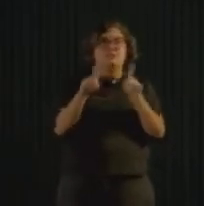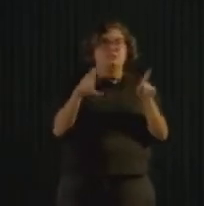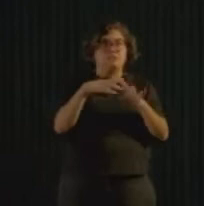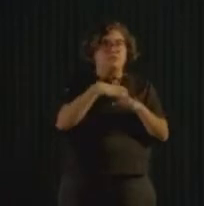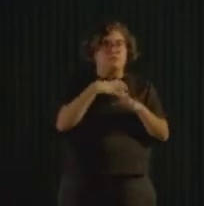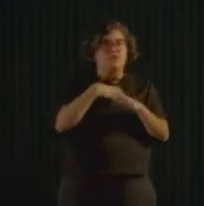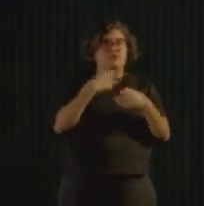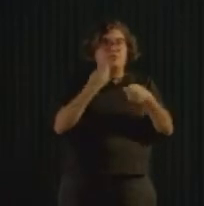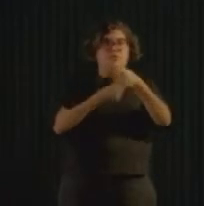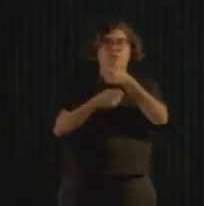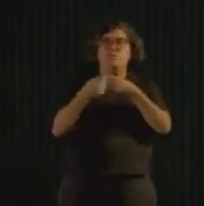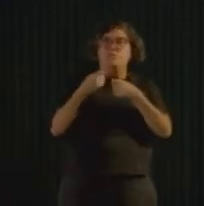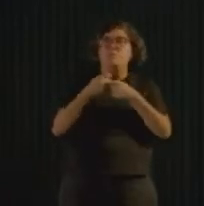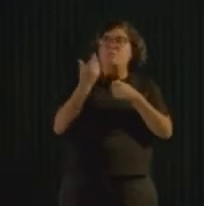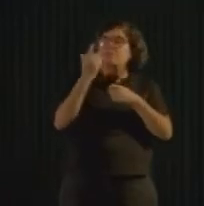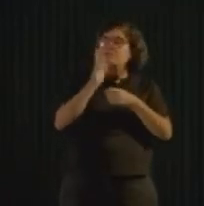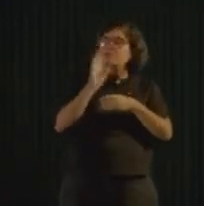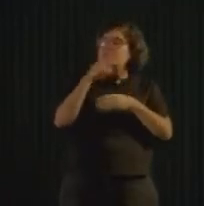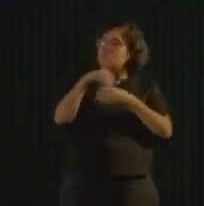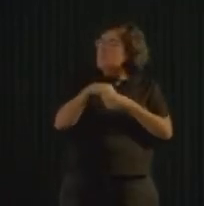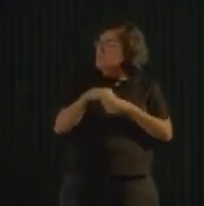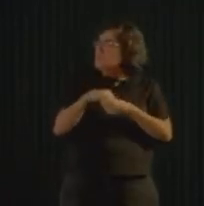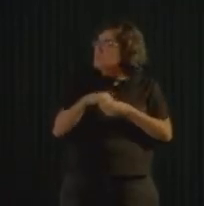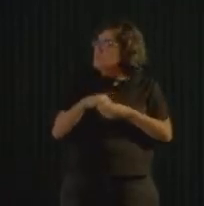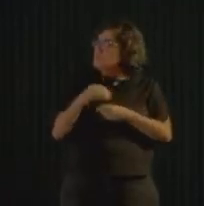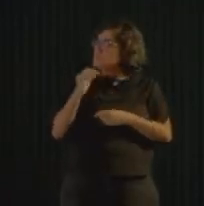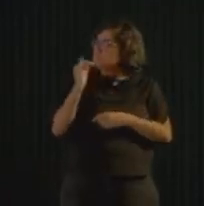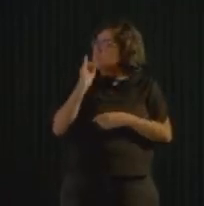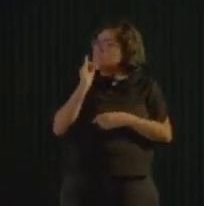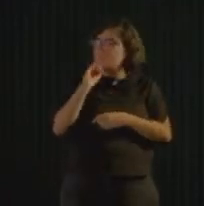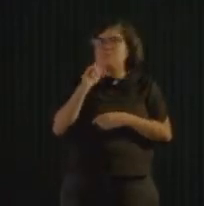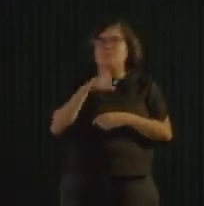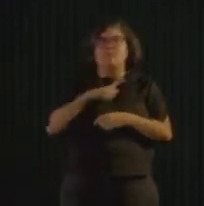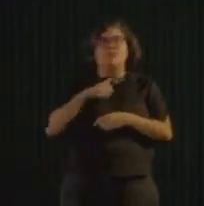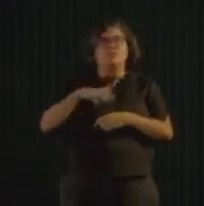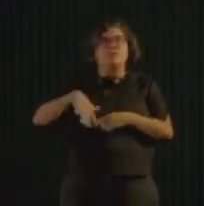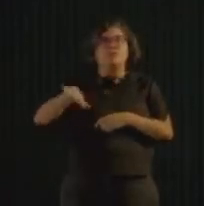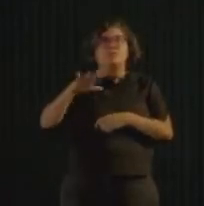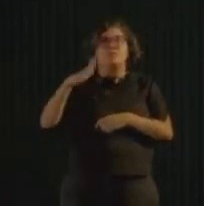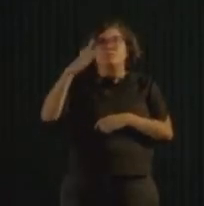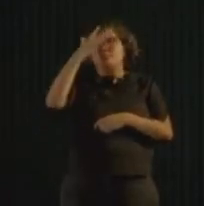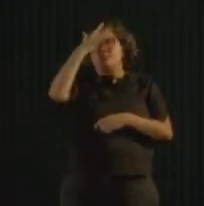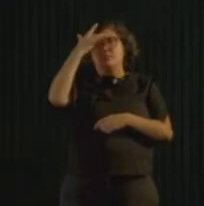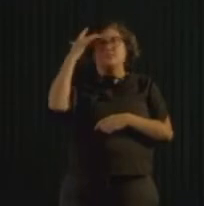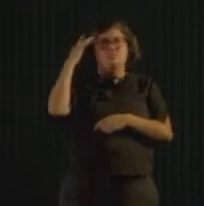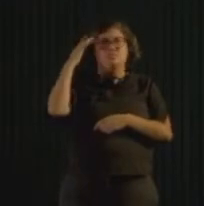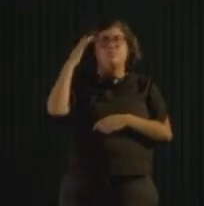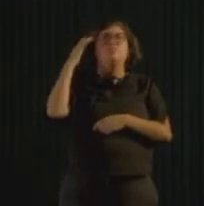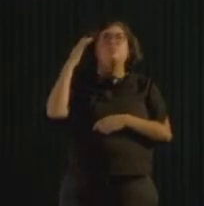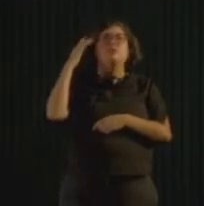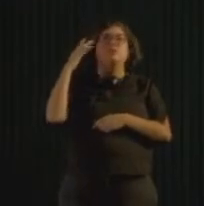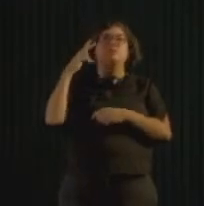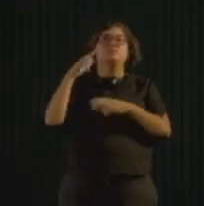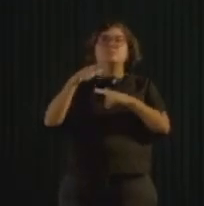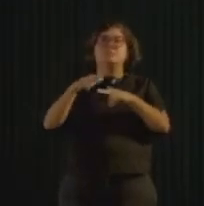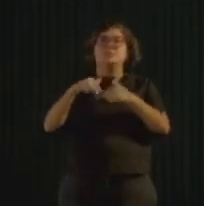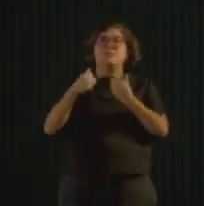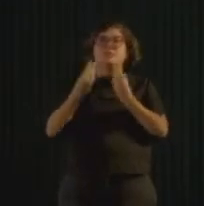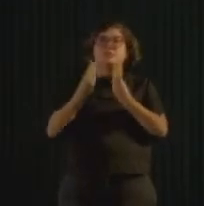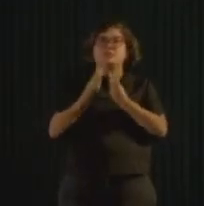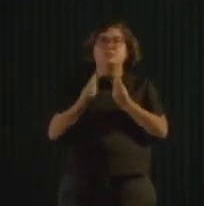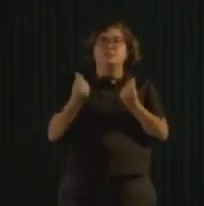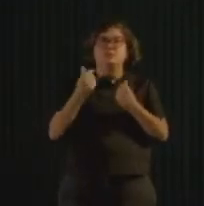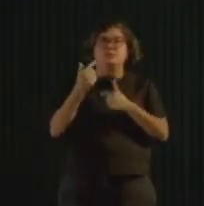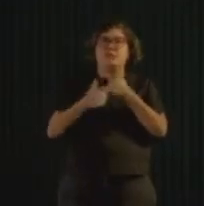quem gera. Então você pega as pessoas pelo bolso, quem não está